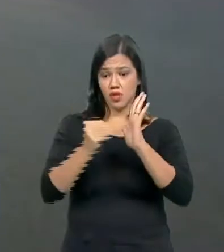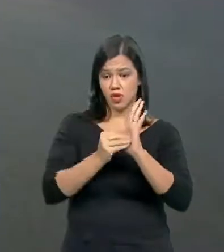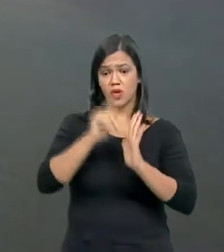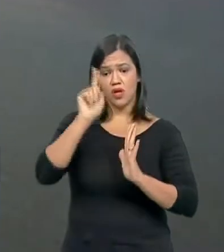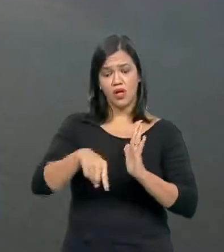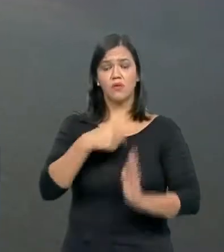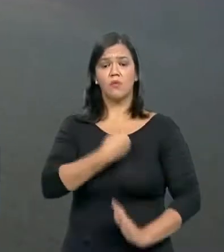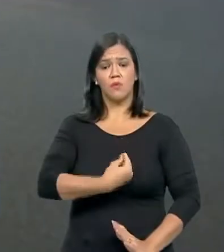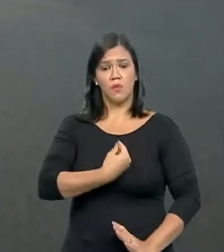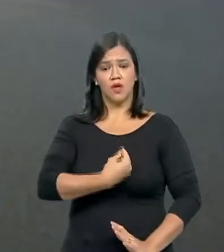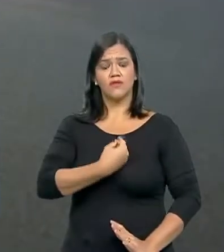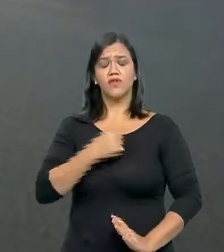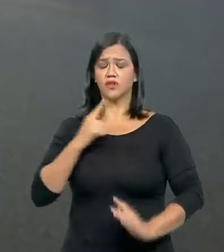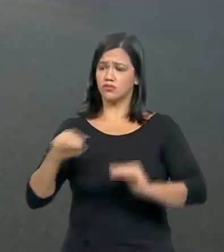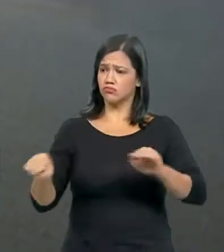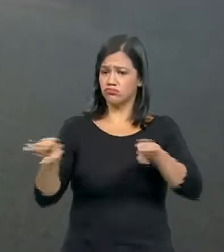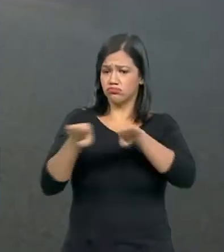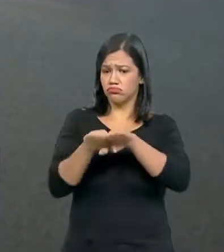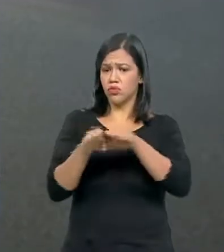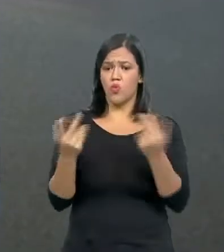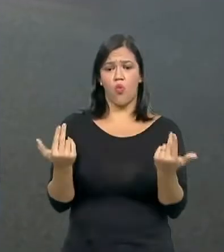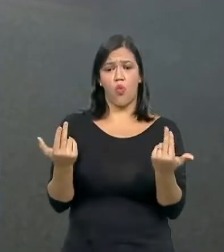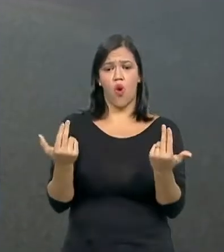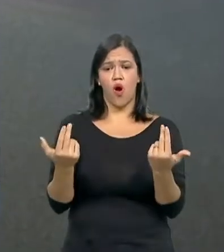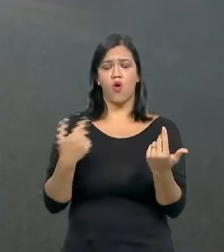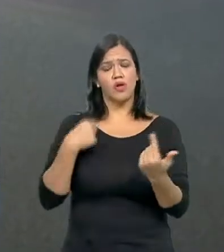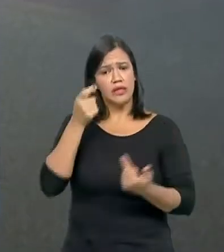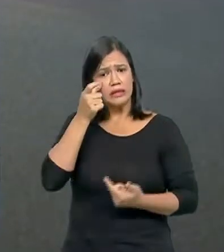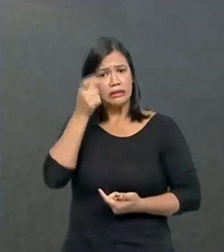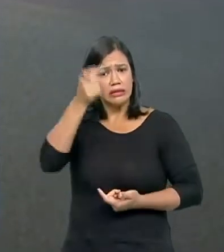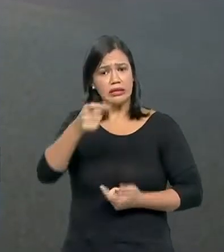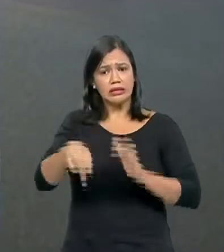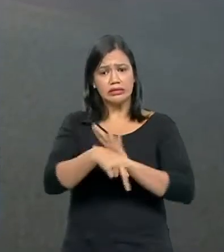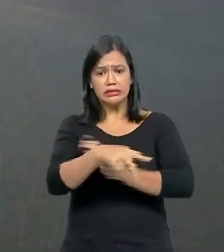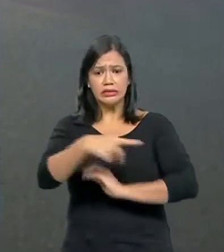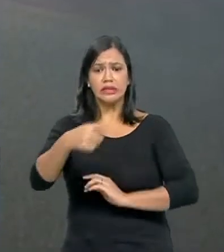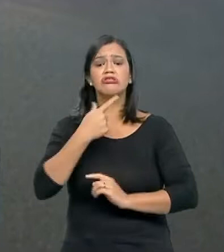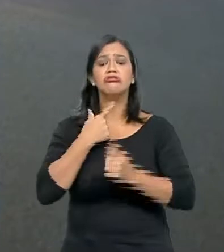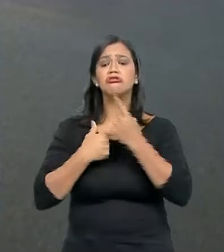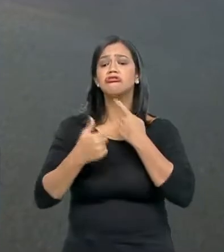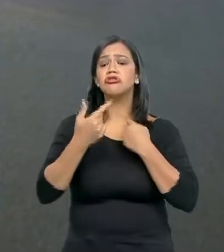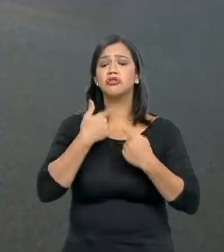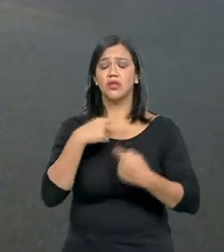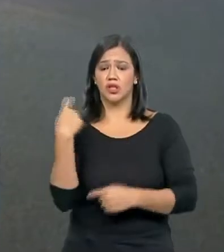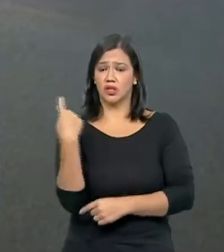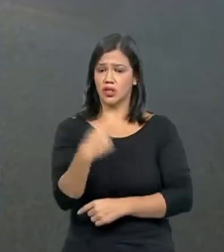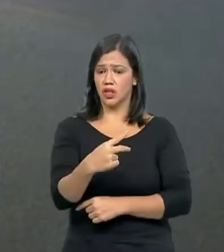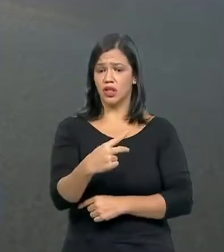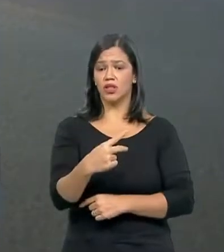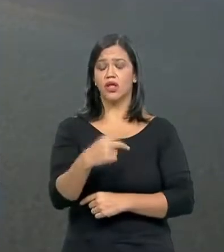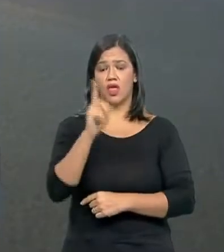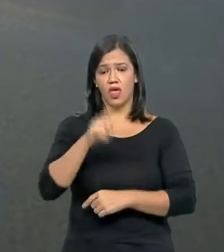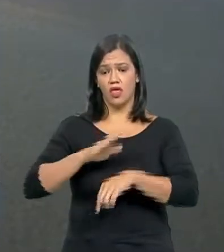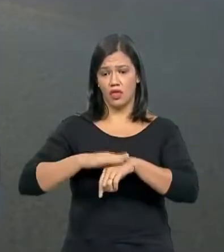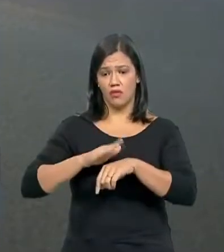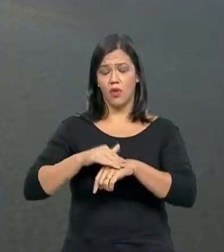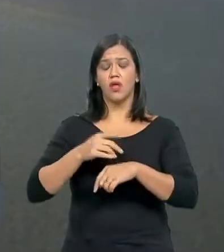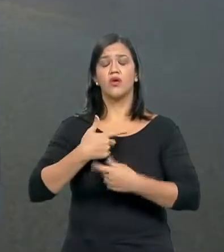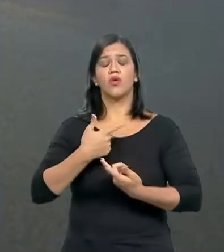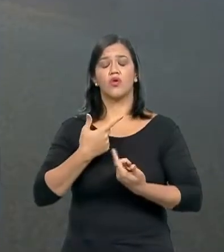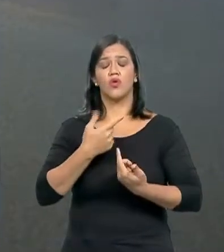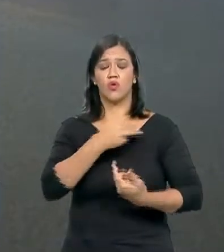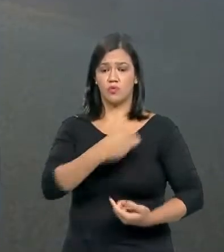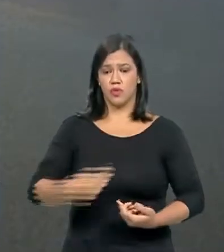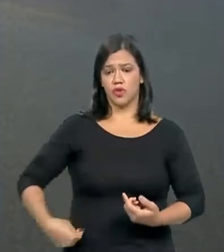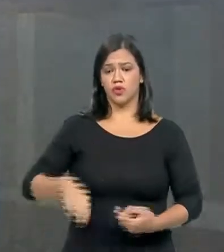Uma vida à altura dos seus interesses, das suas aspirações. E o próprio ministro Ricardo Salles